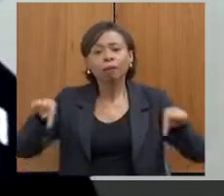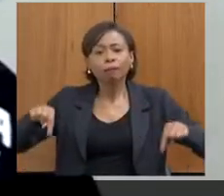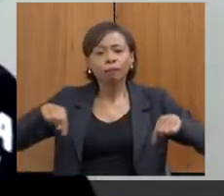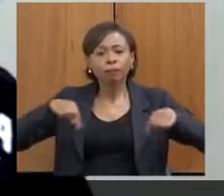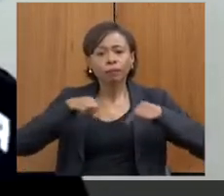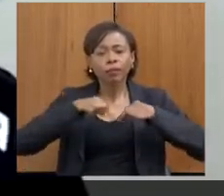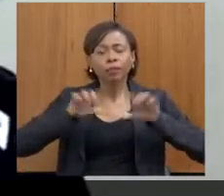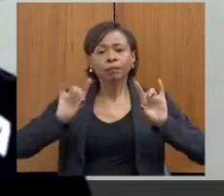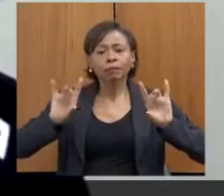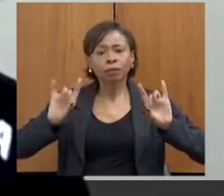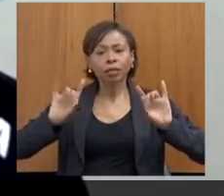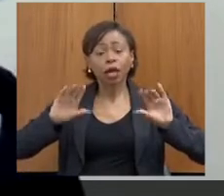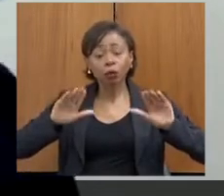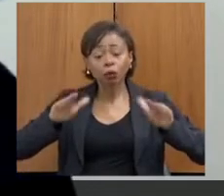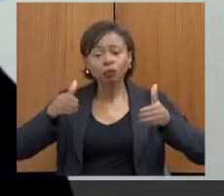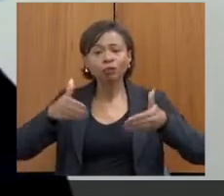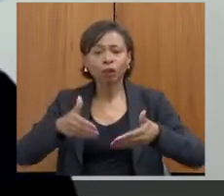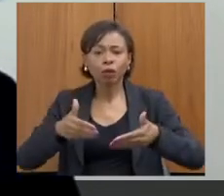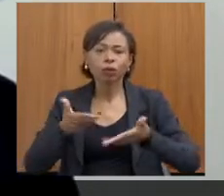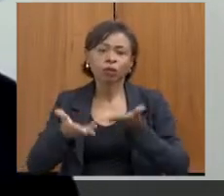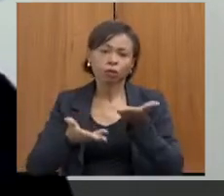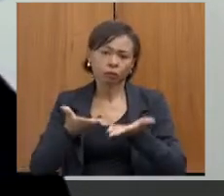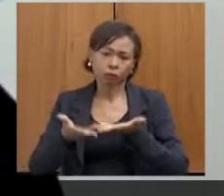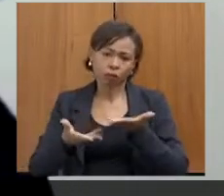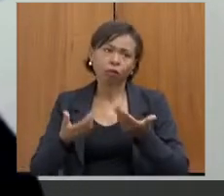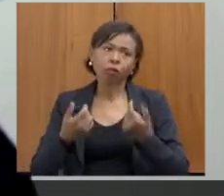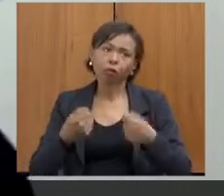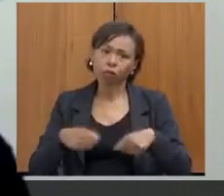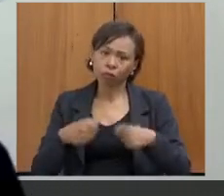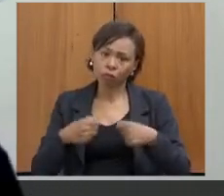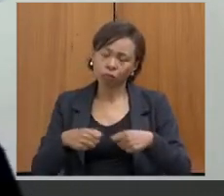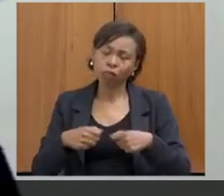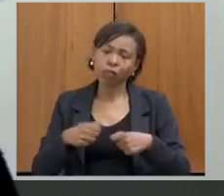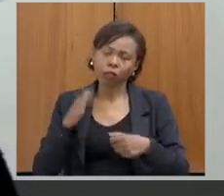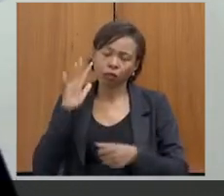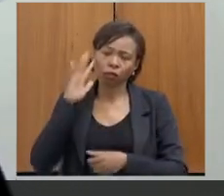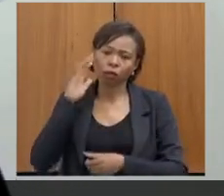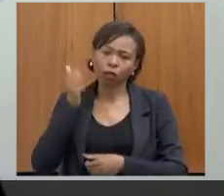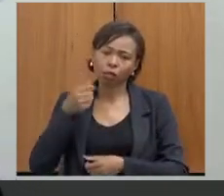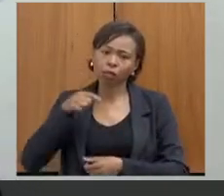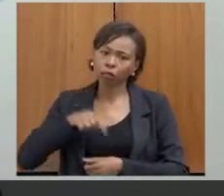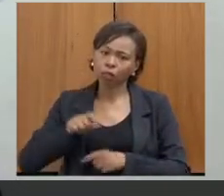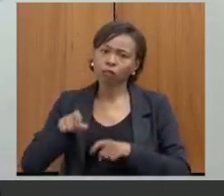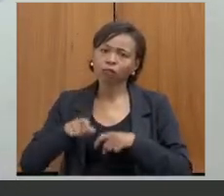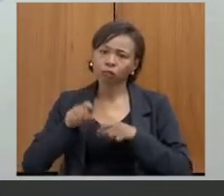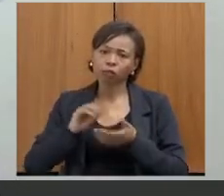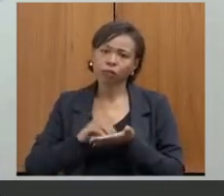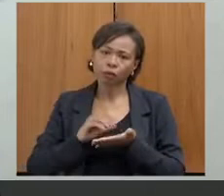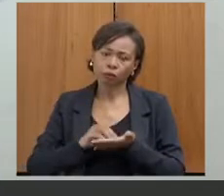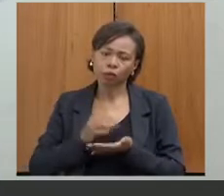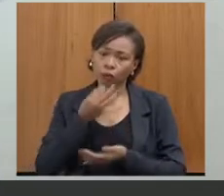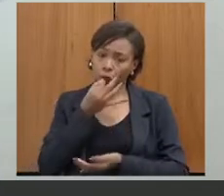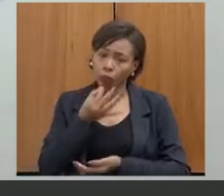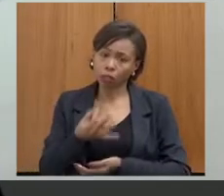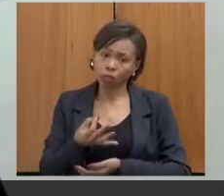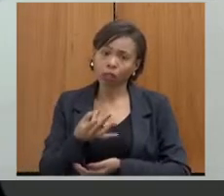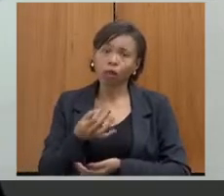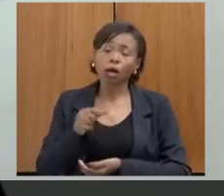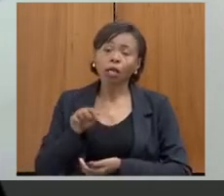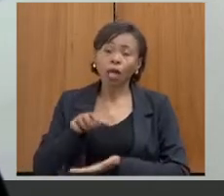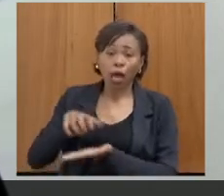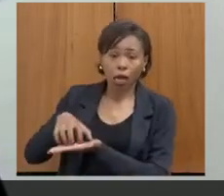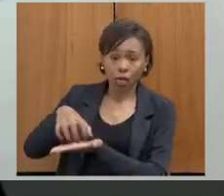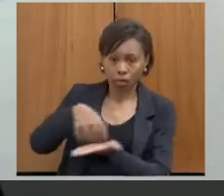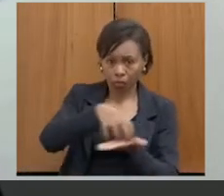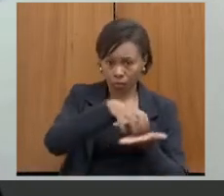especializada para esse atendimento. Eu creio que para nós aqui do interior que falta isso. A rede de proteção aqui já